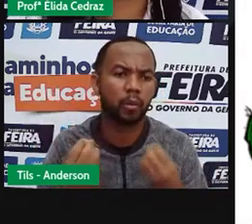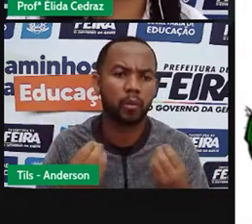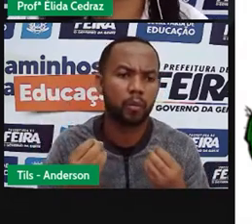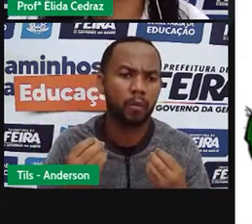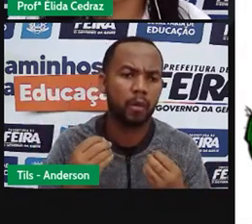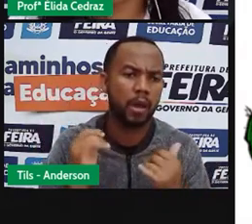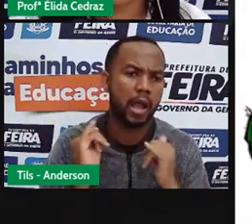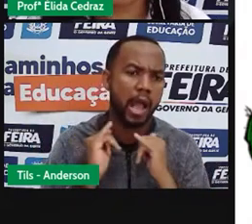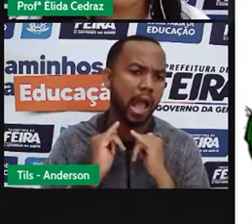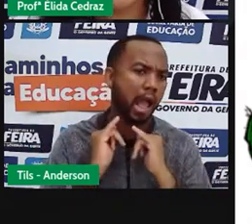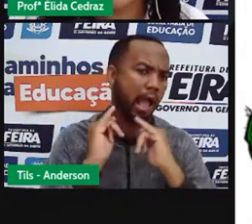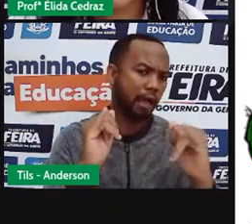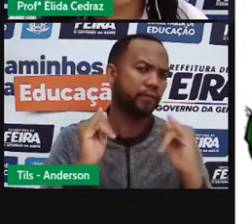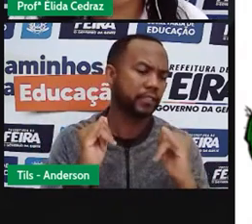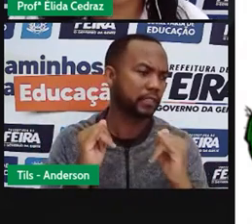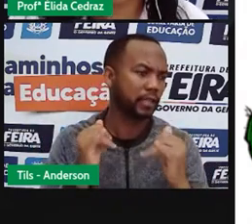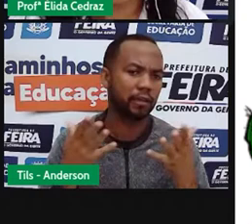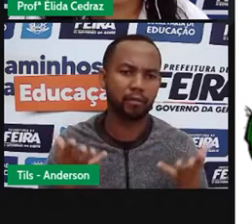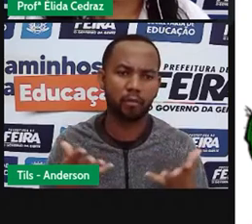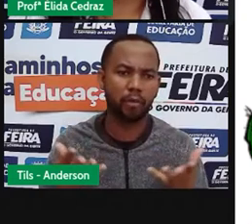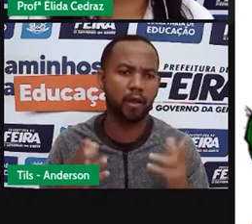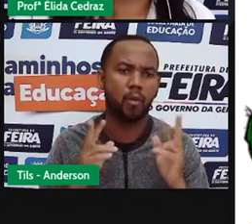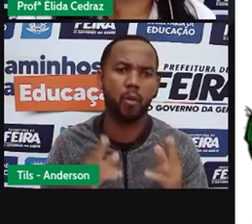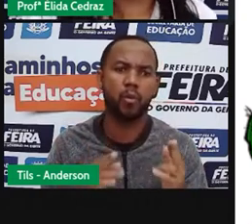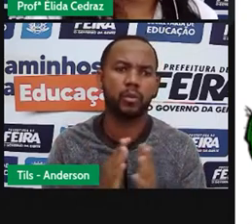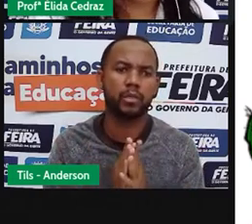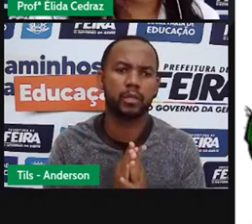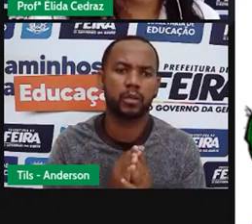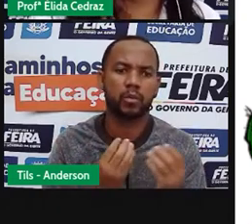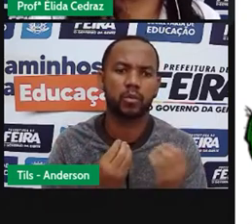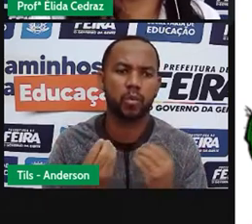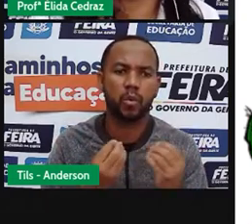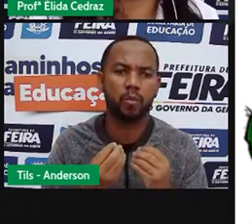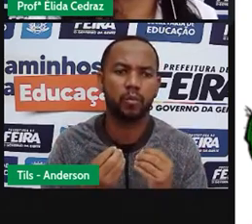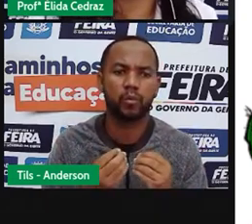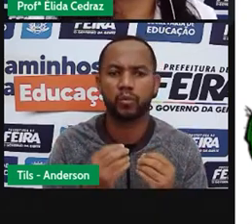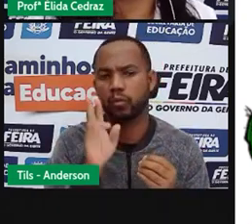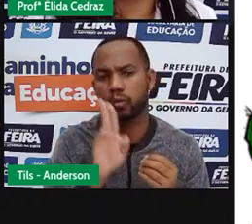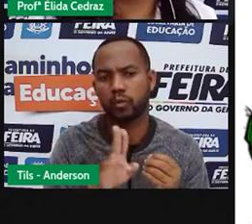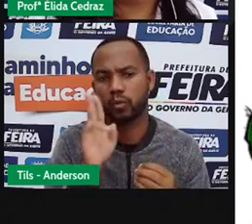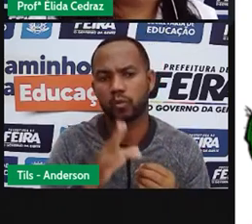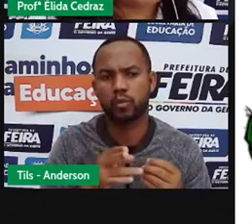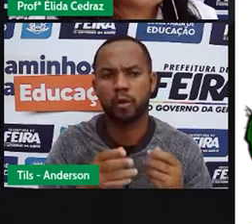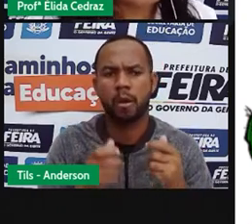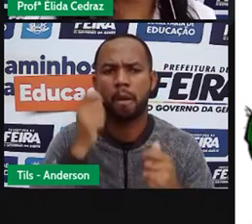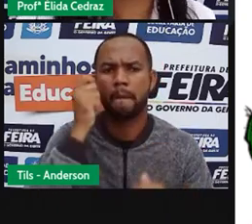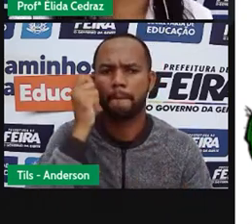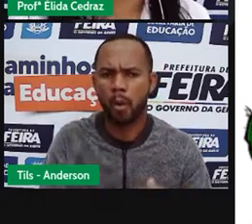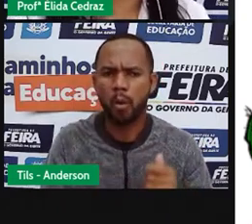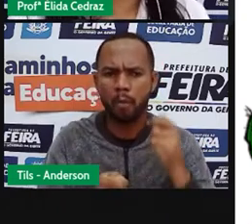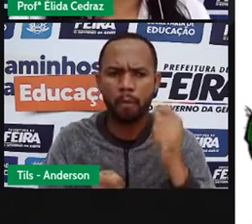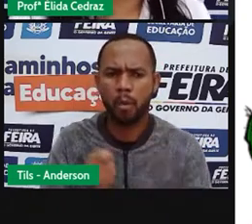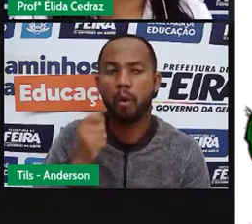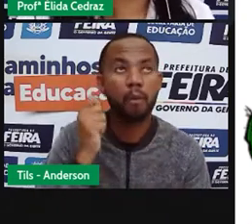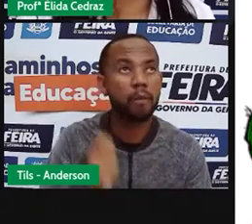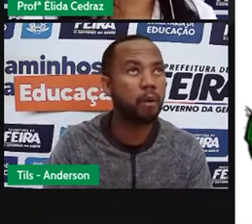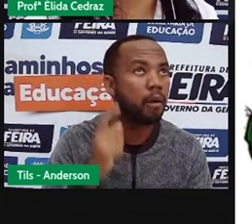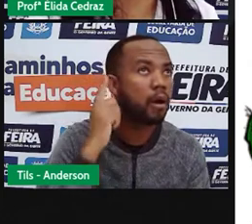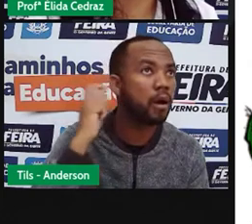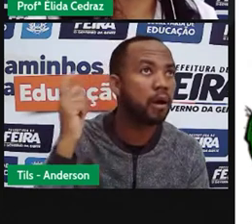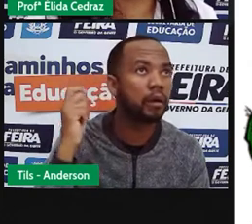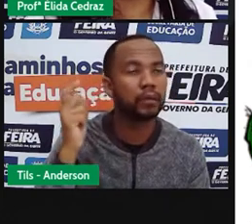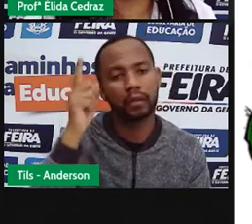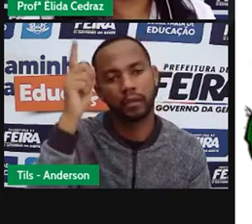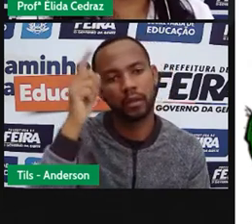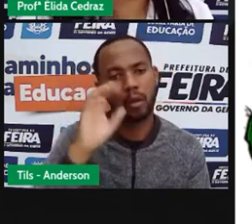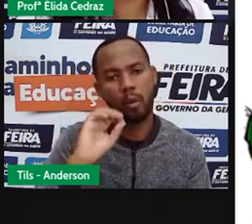um recado como nós fazemos hoje. Então, utilizava-se o barulho dos tambores, utilizava-se